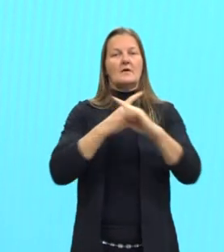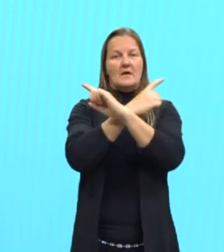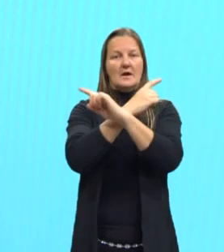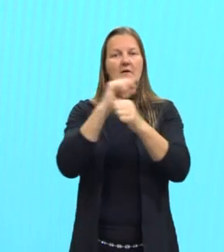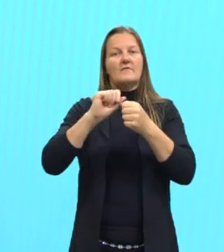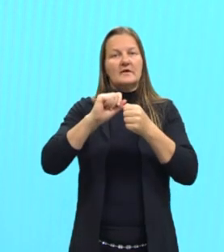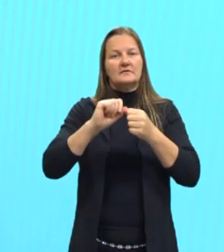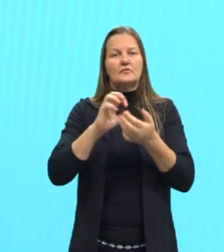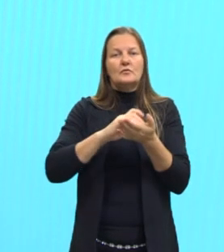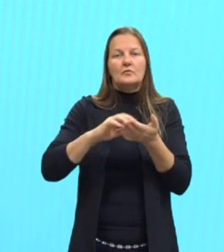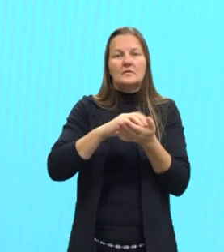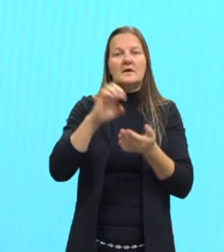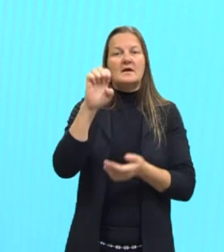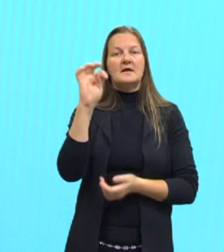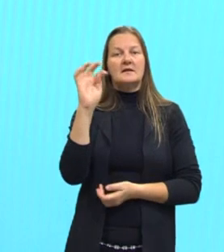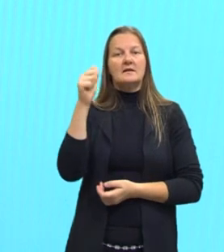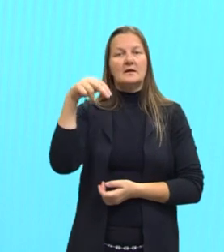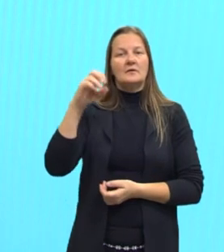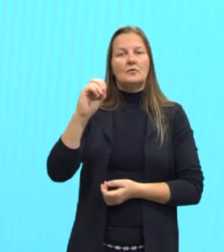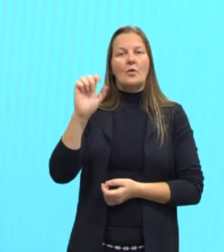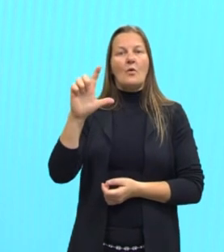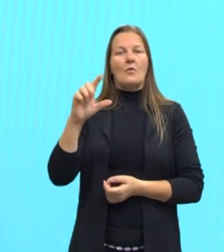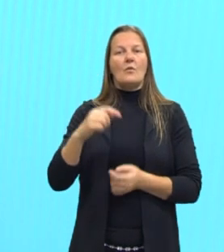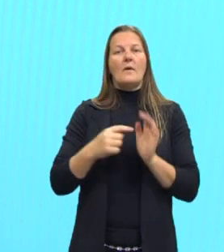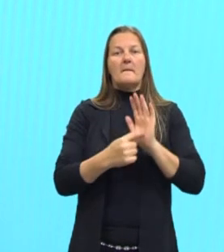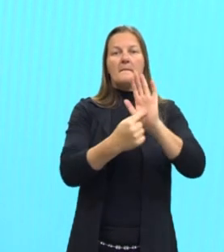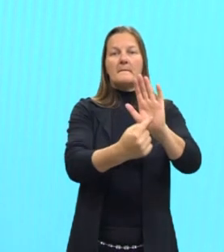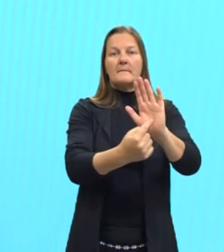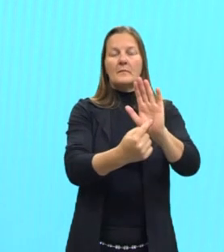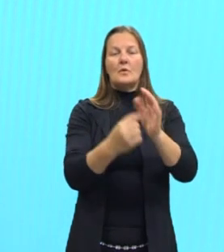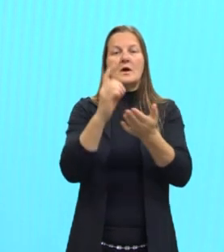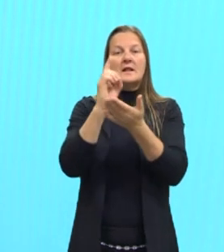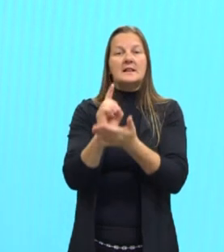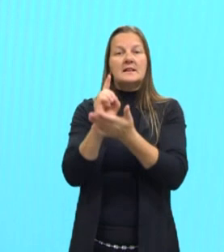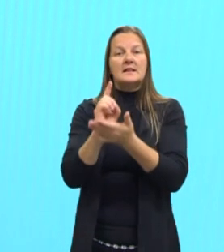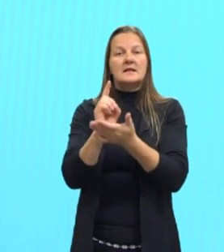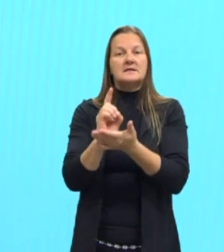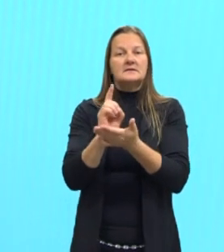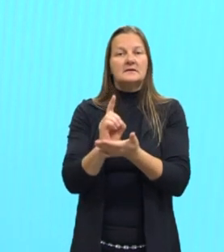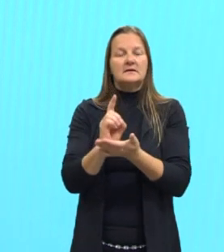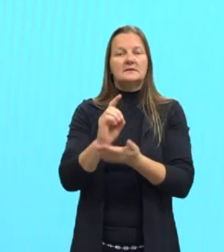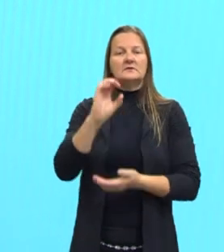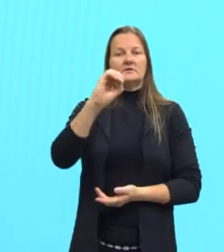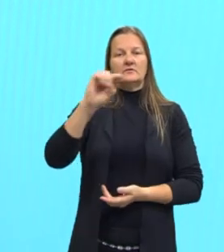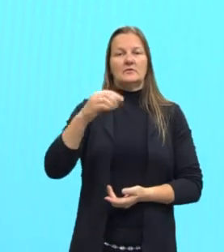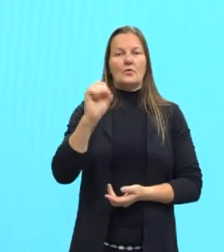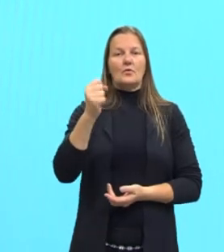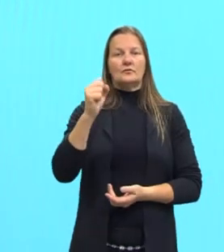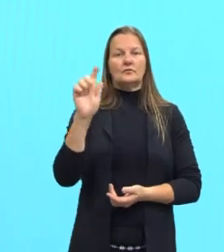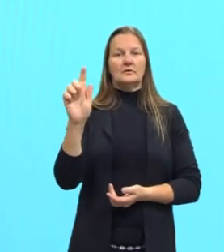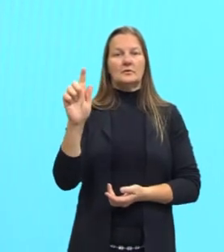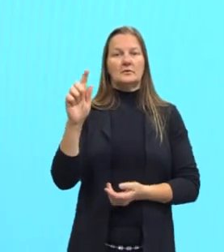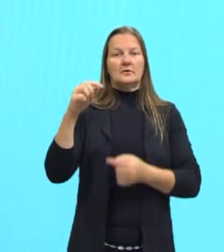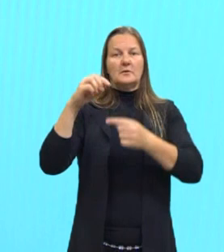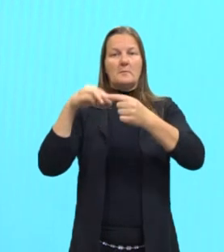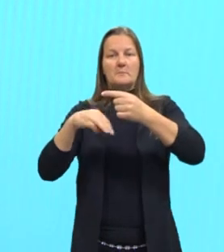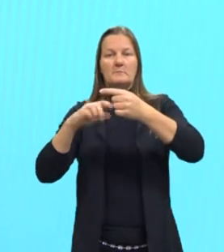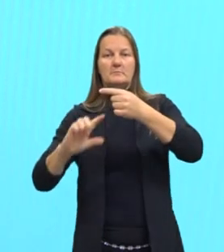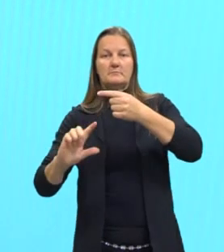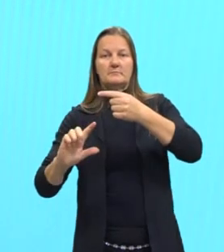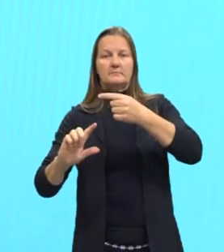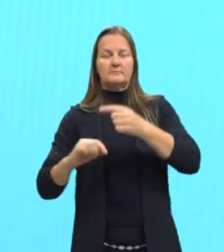De etanol, que após a purificação, apresentou densidade igual a 0,8 gramas por mililitro,